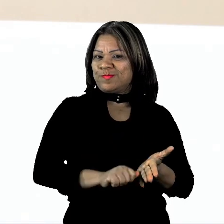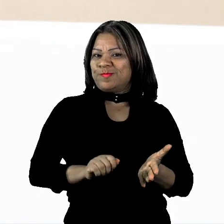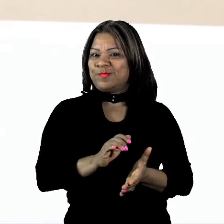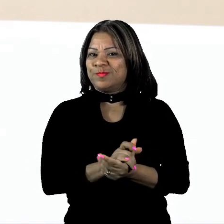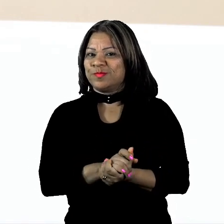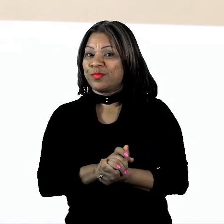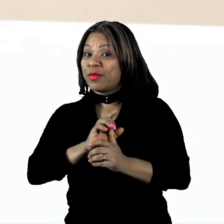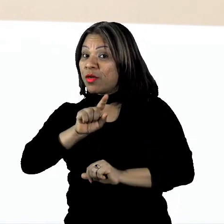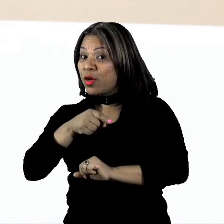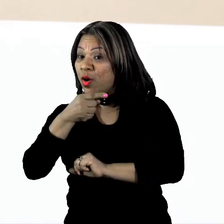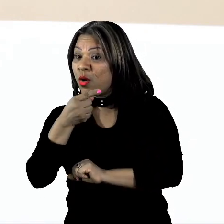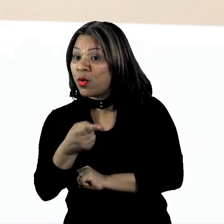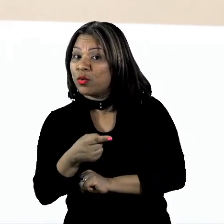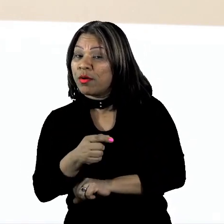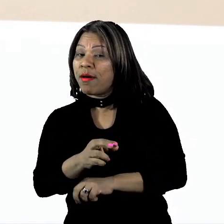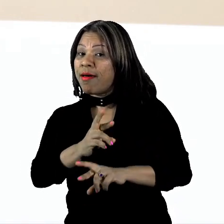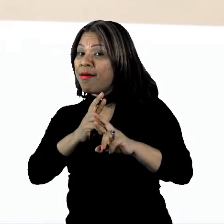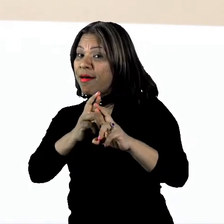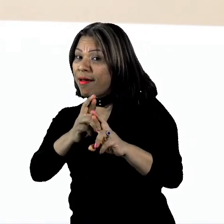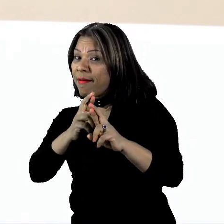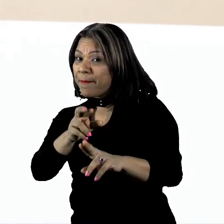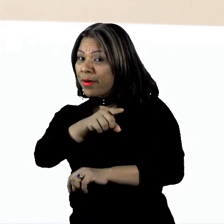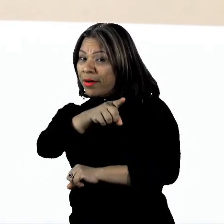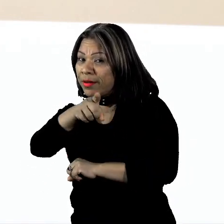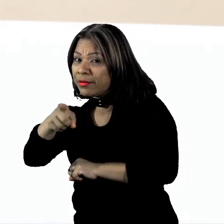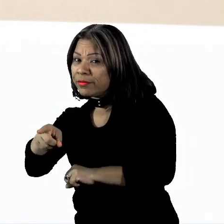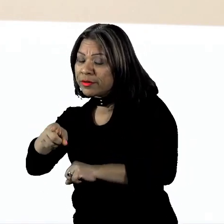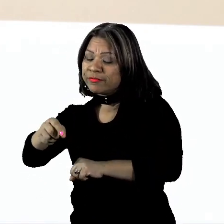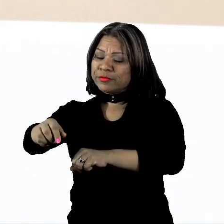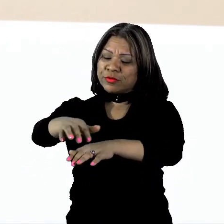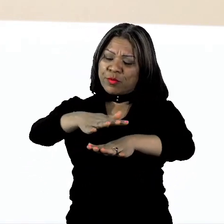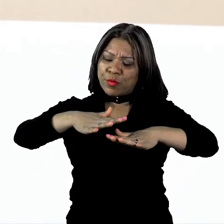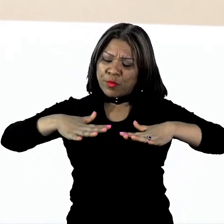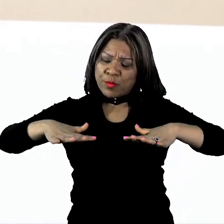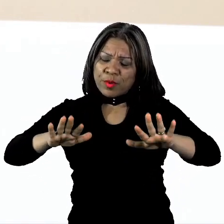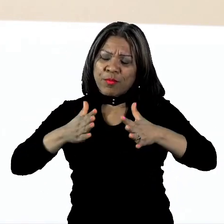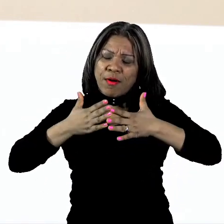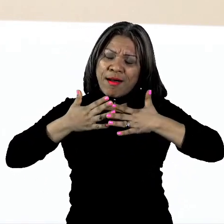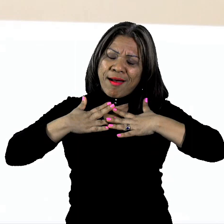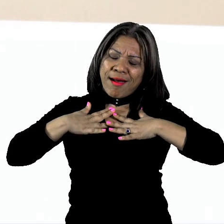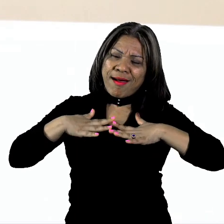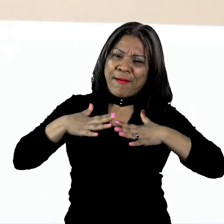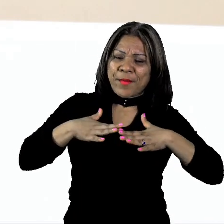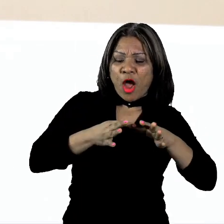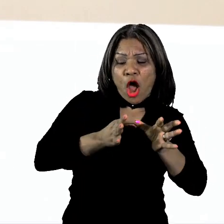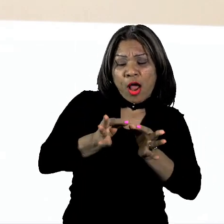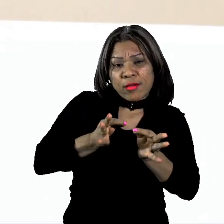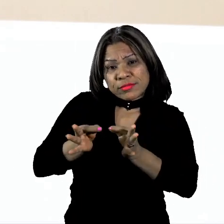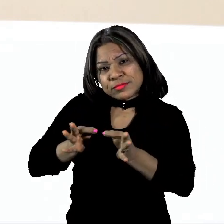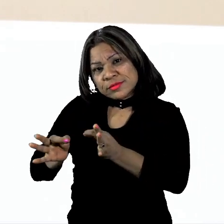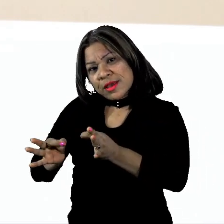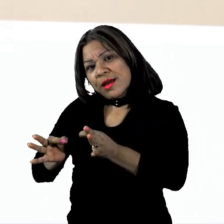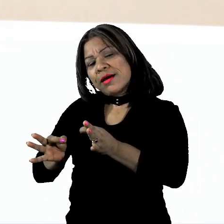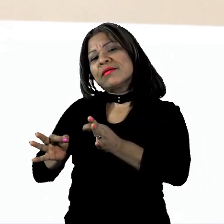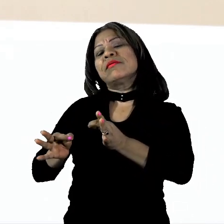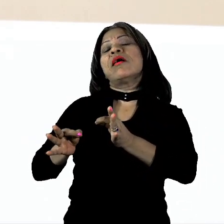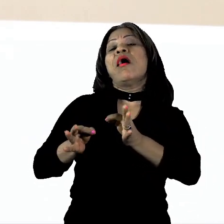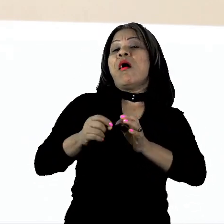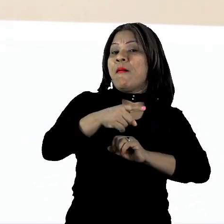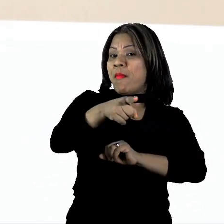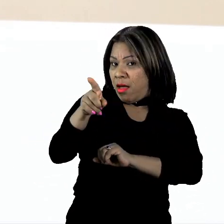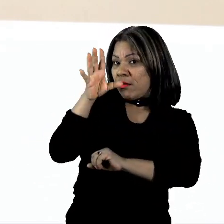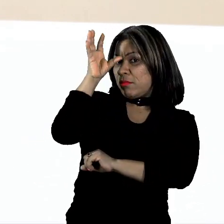outra, espero que vocês estejam em um ambiente tranquilo e organizado, para que o seu aprendizado